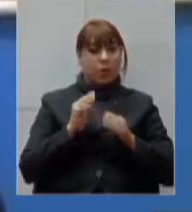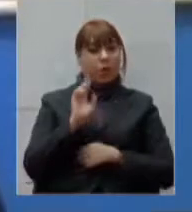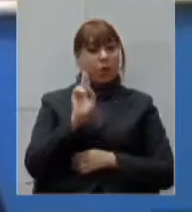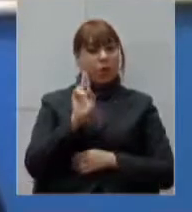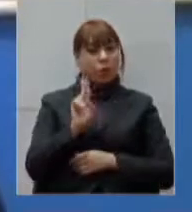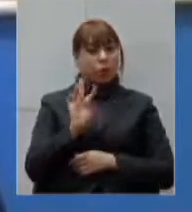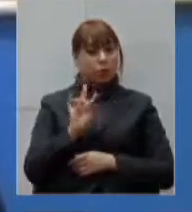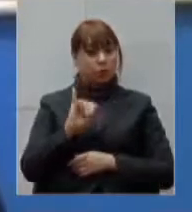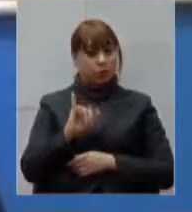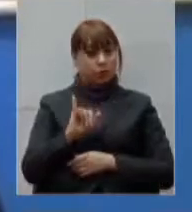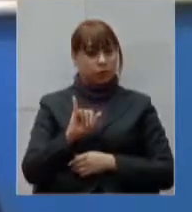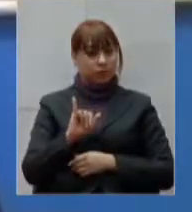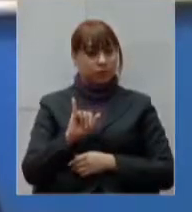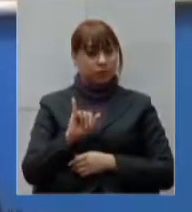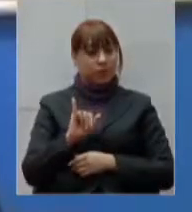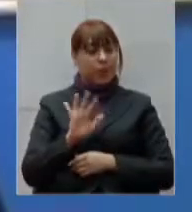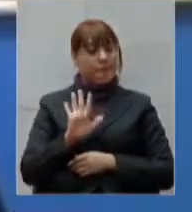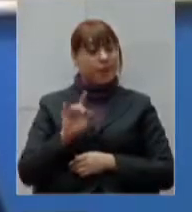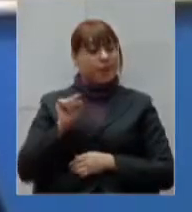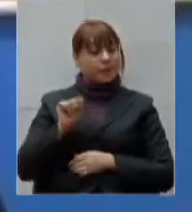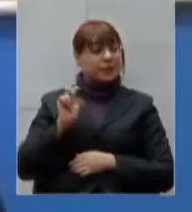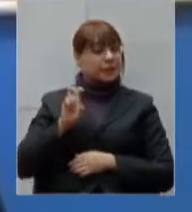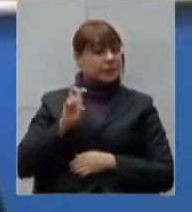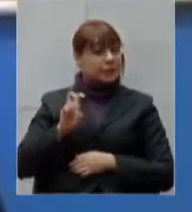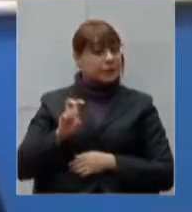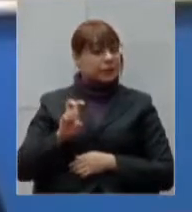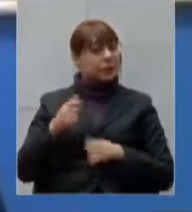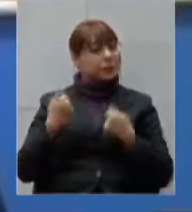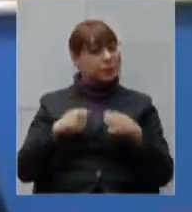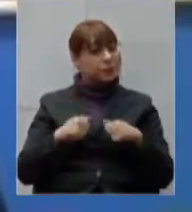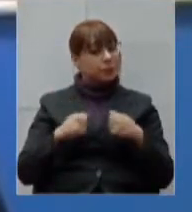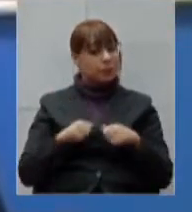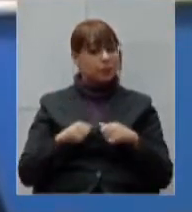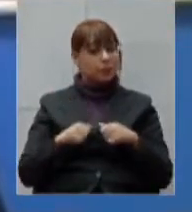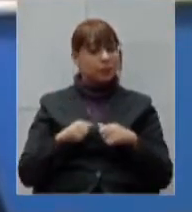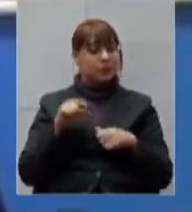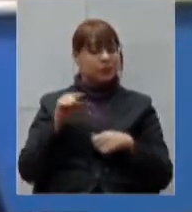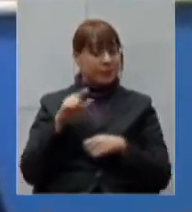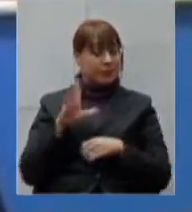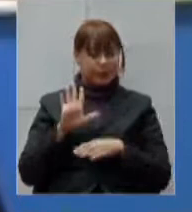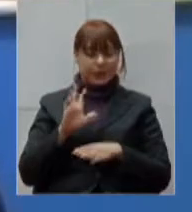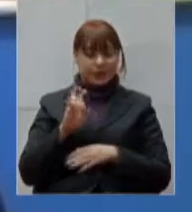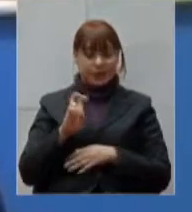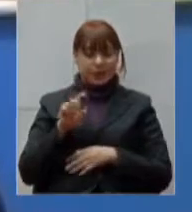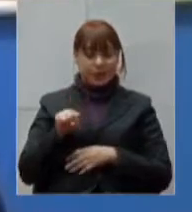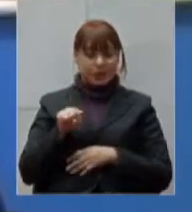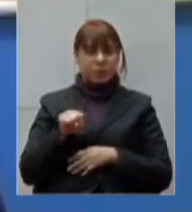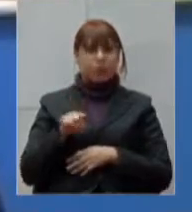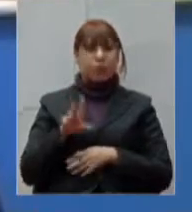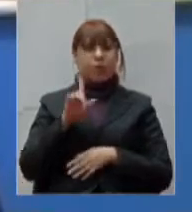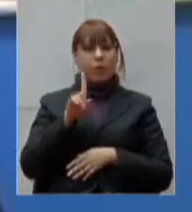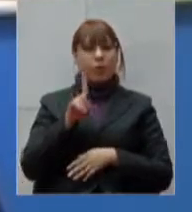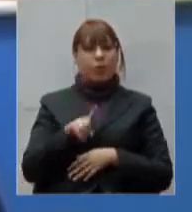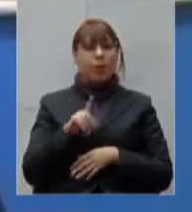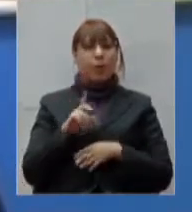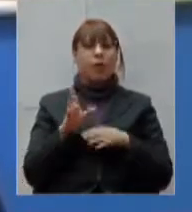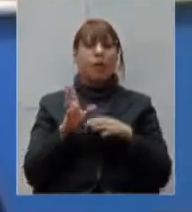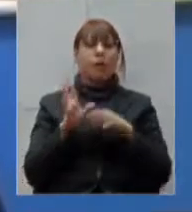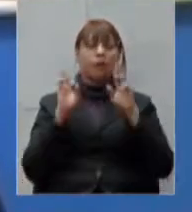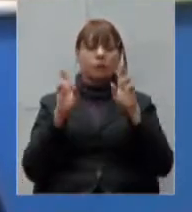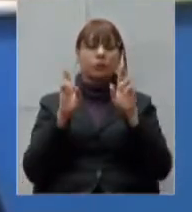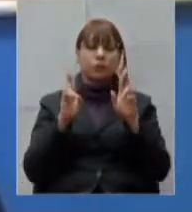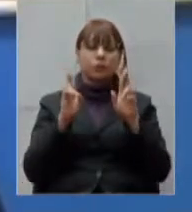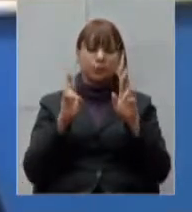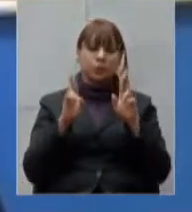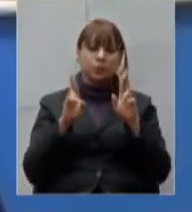cinco pertencentes a uma fundação que trata exclusivamente de